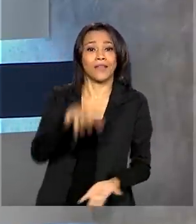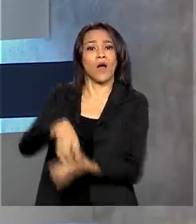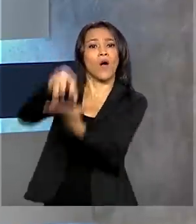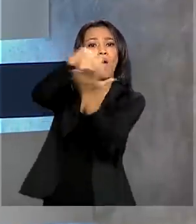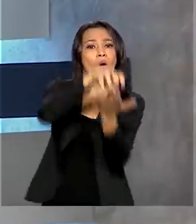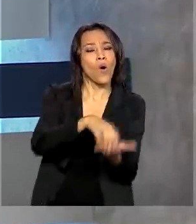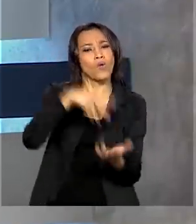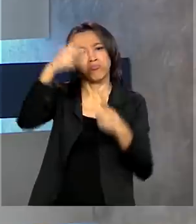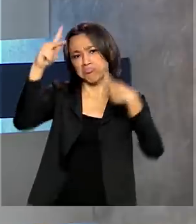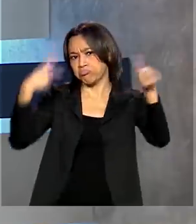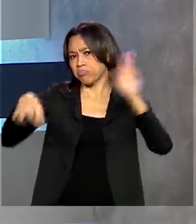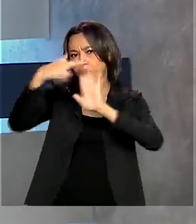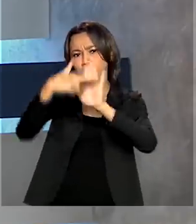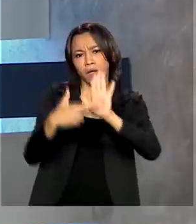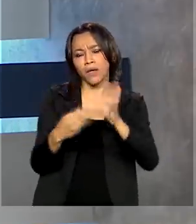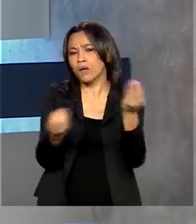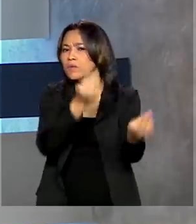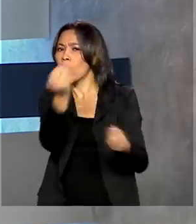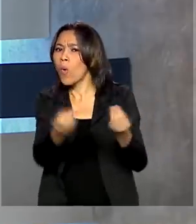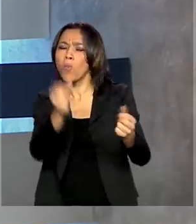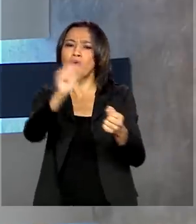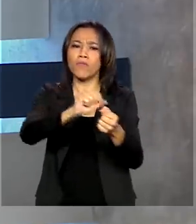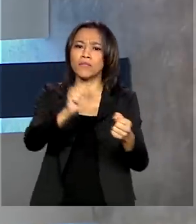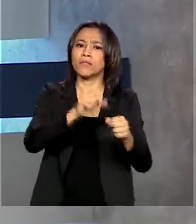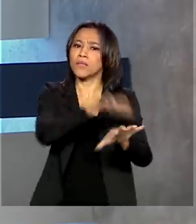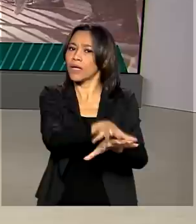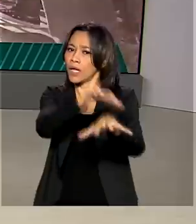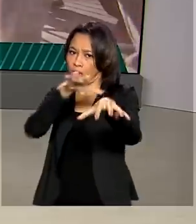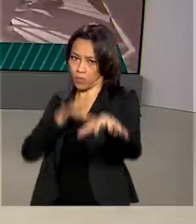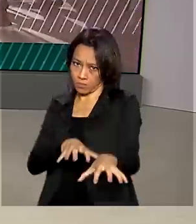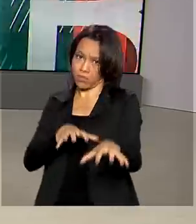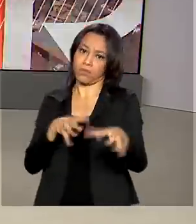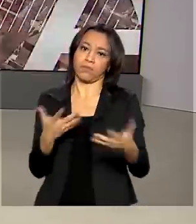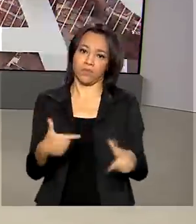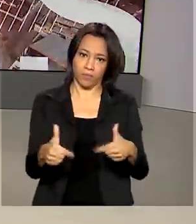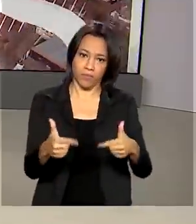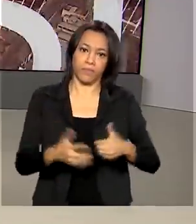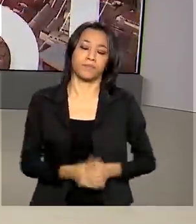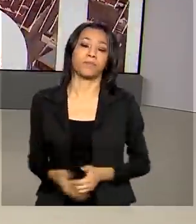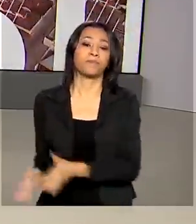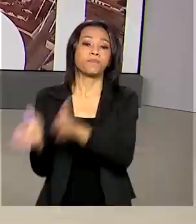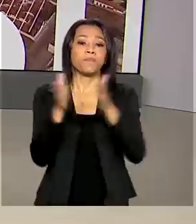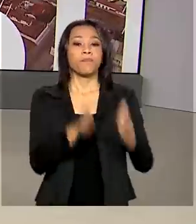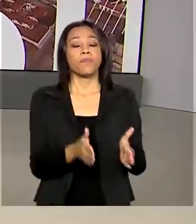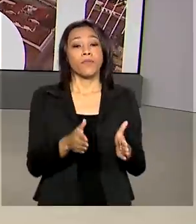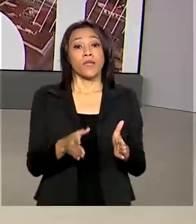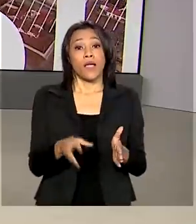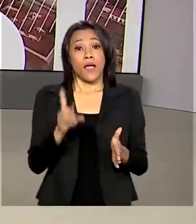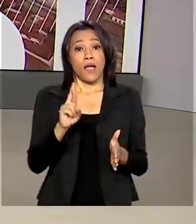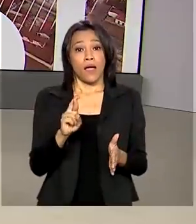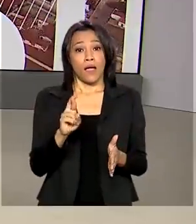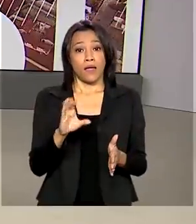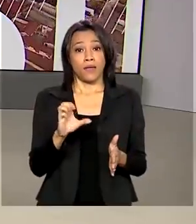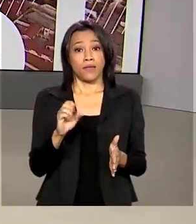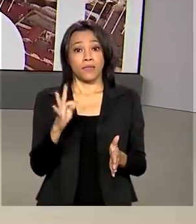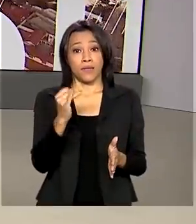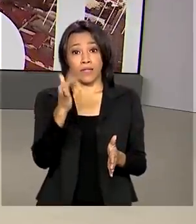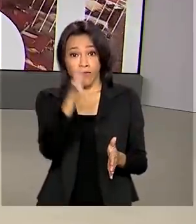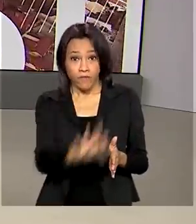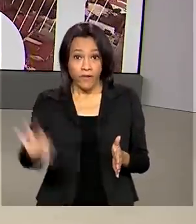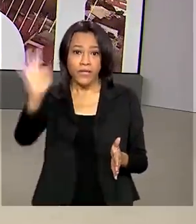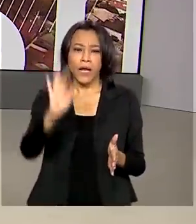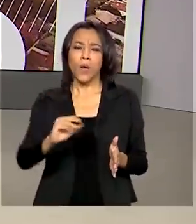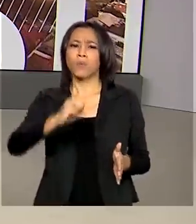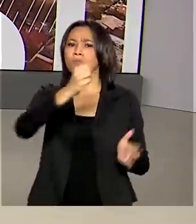que atividades podem ser desempenhadas remotamente. A Receita Federal paga hoje o terceiro lote de restituição